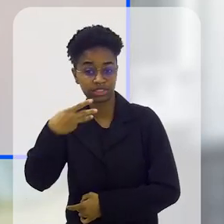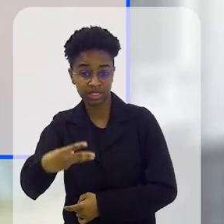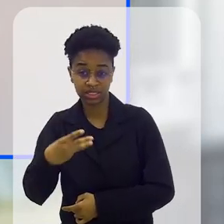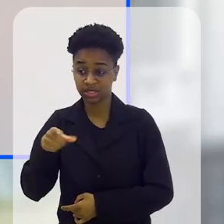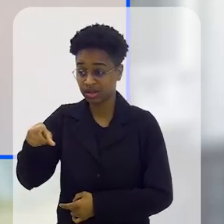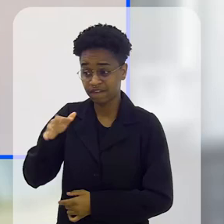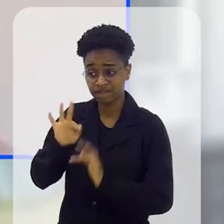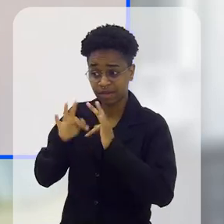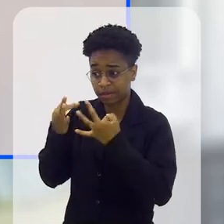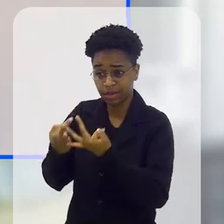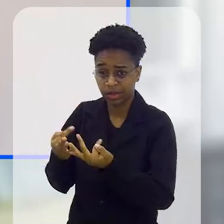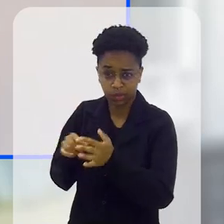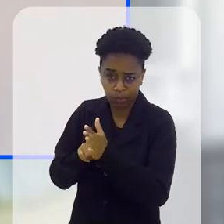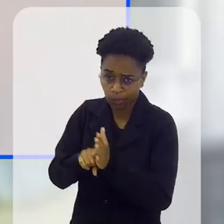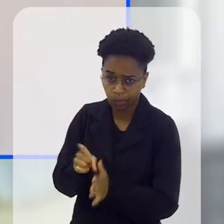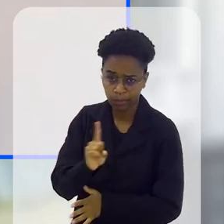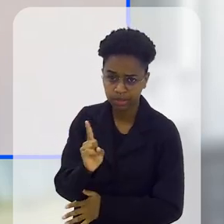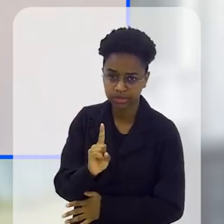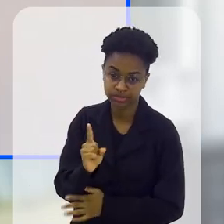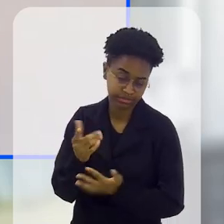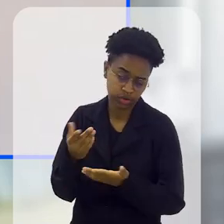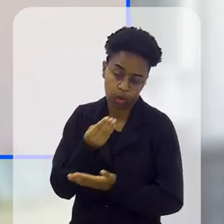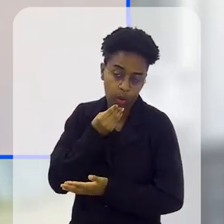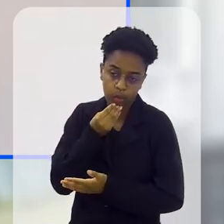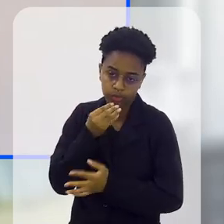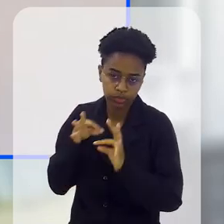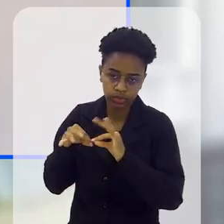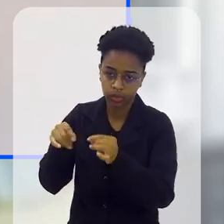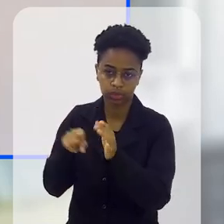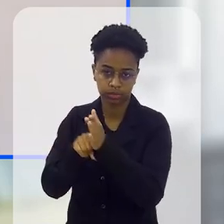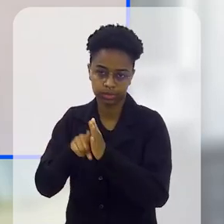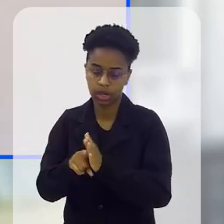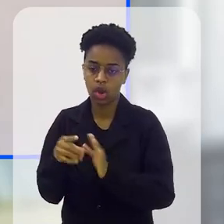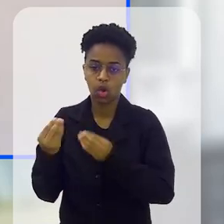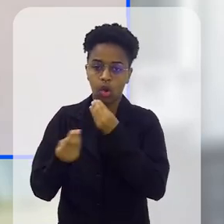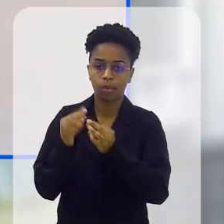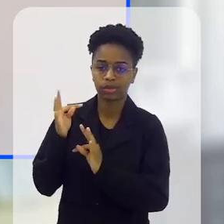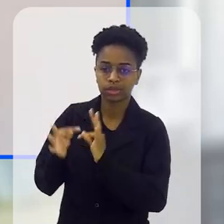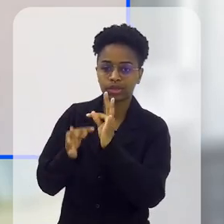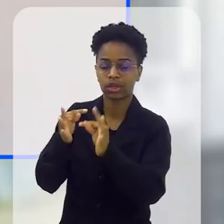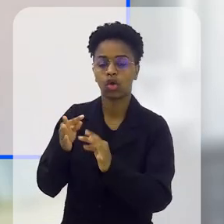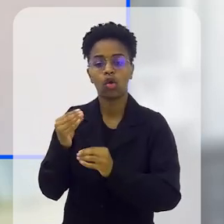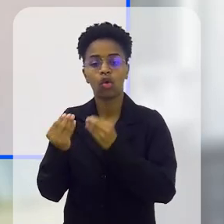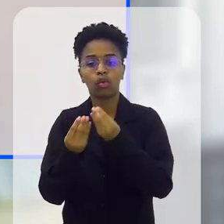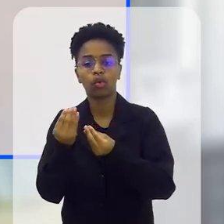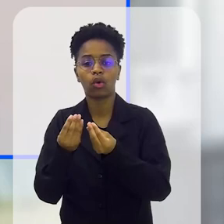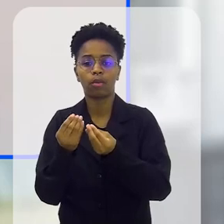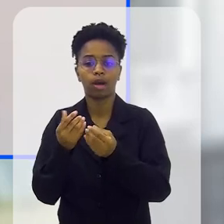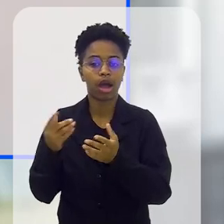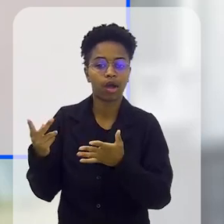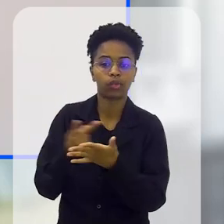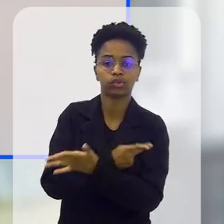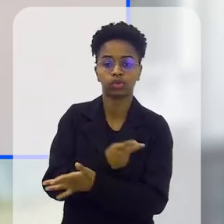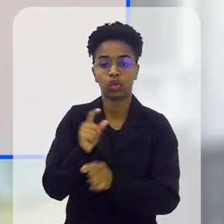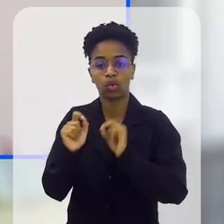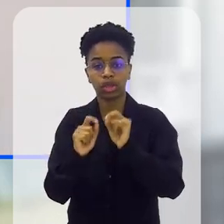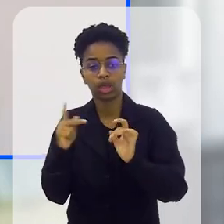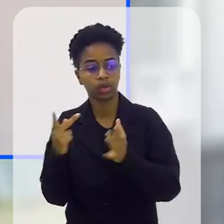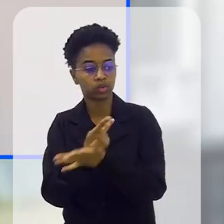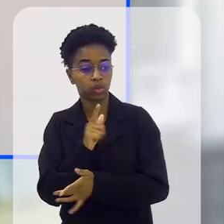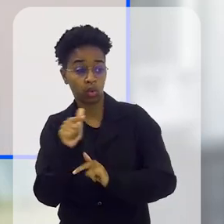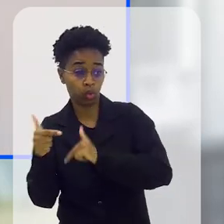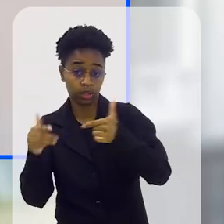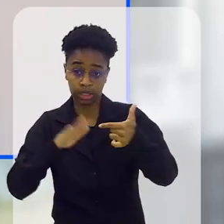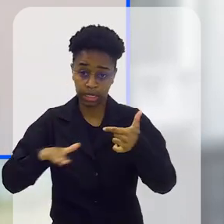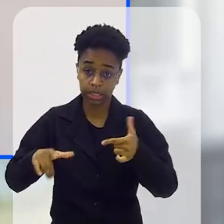2023 essa família não vai no Google e não vai procurar o diagnóstico dessas crianças, opções de tratamento, o que pode acontecer, o que aconteceu